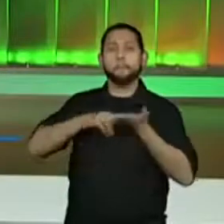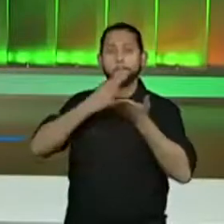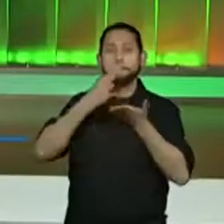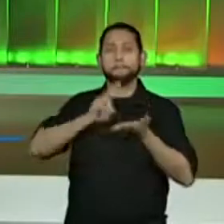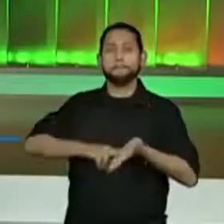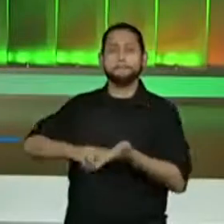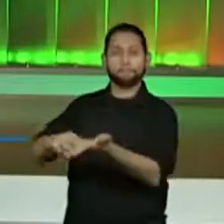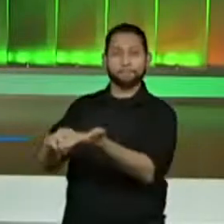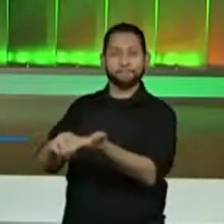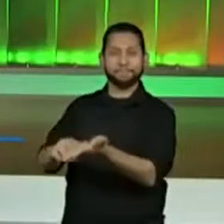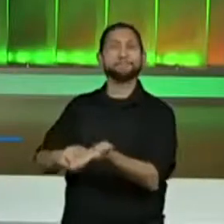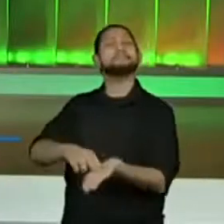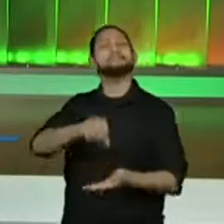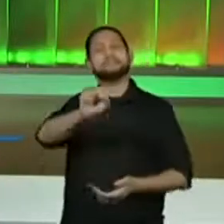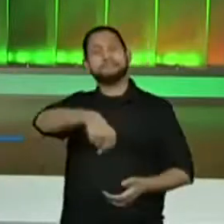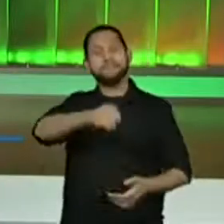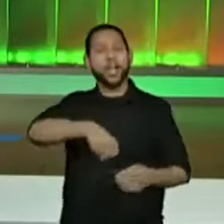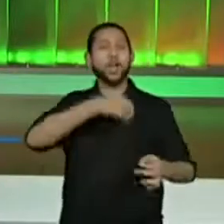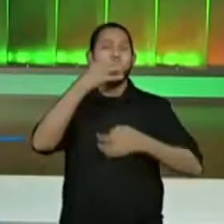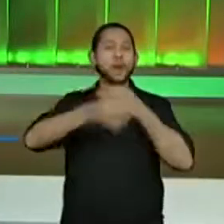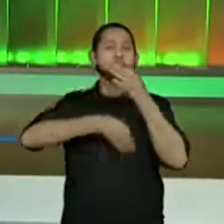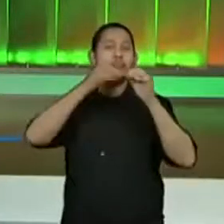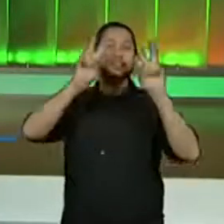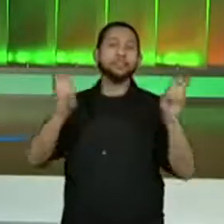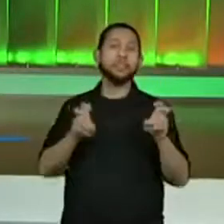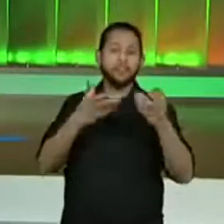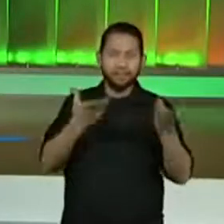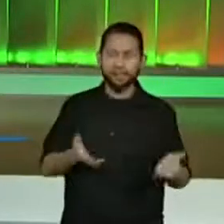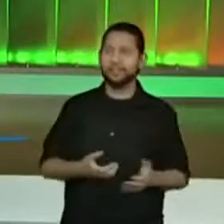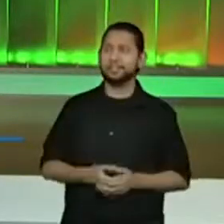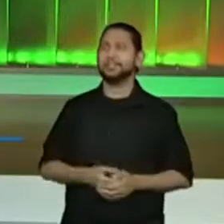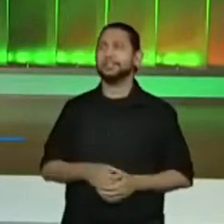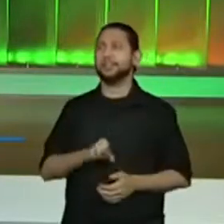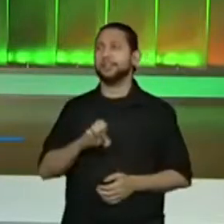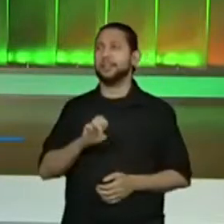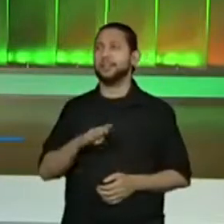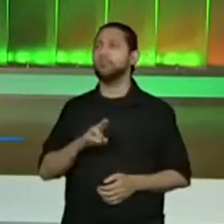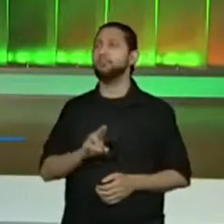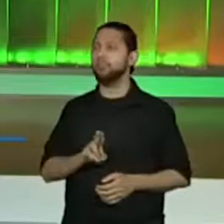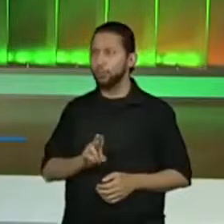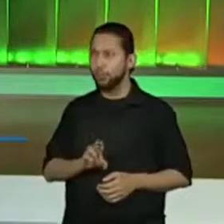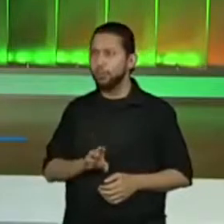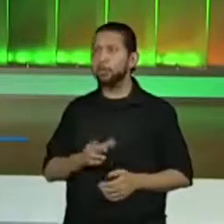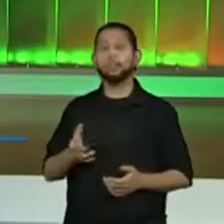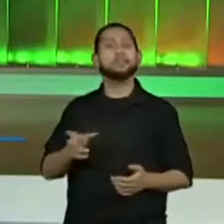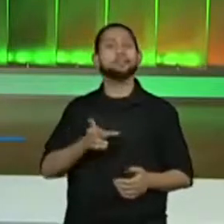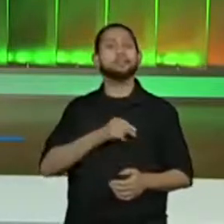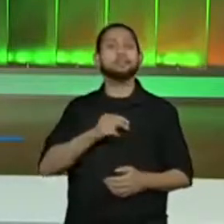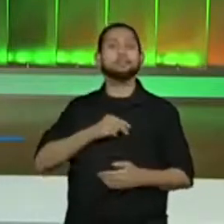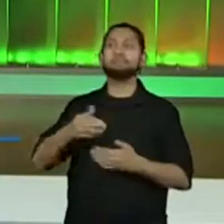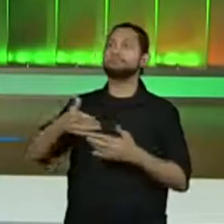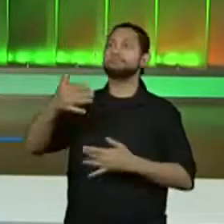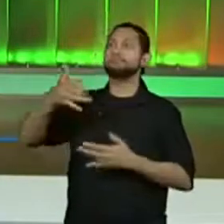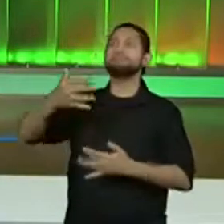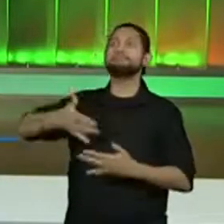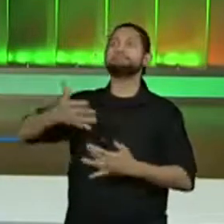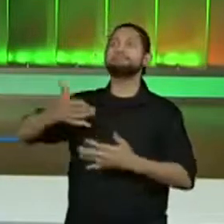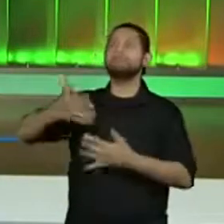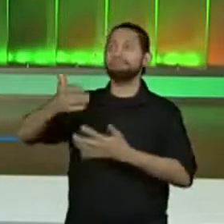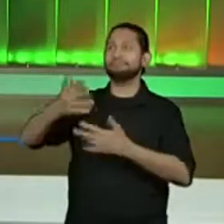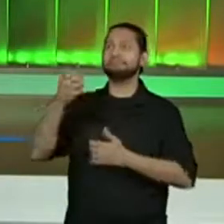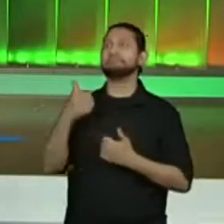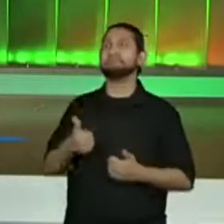Exatamente. A galera do quinto ano A de Emburgo a Sul respondendo em peso. Legal. Ó,